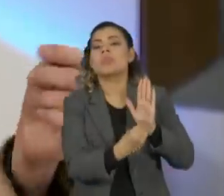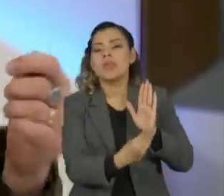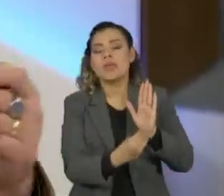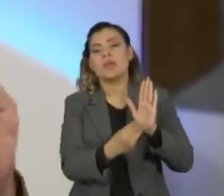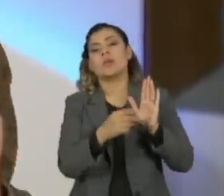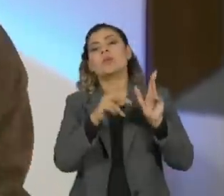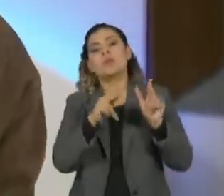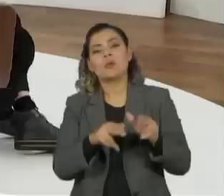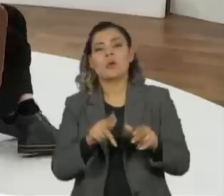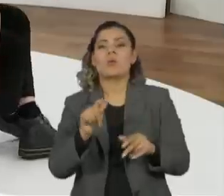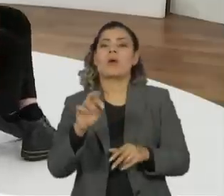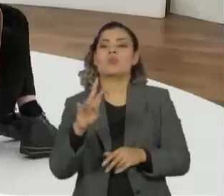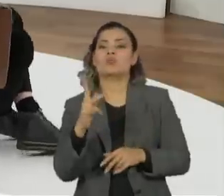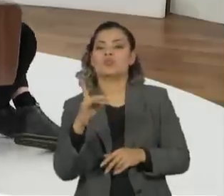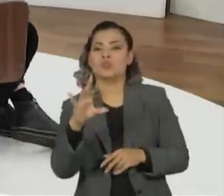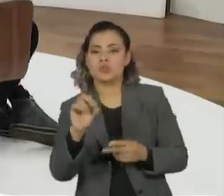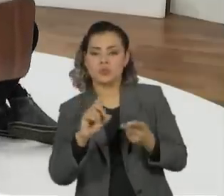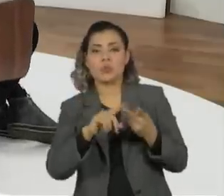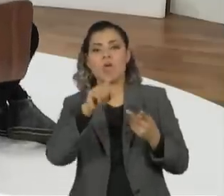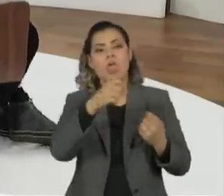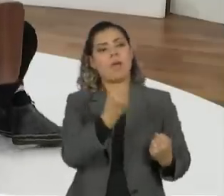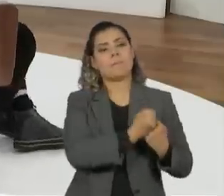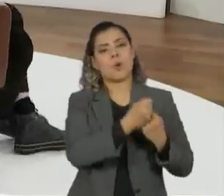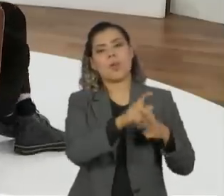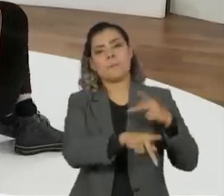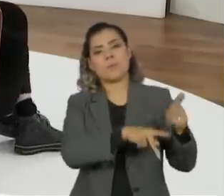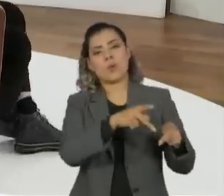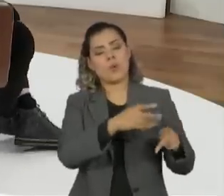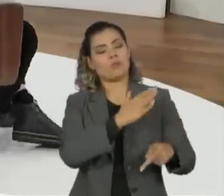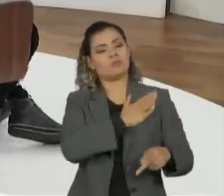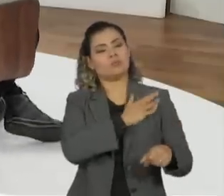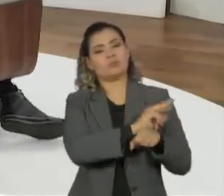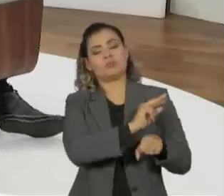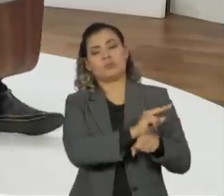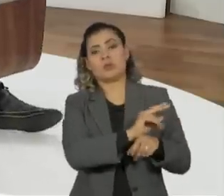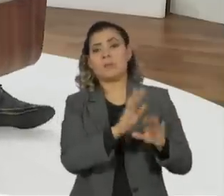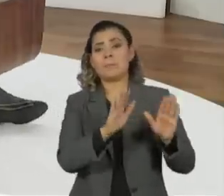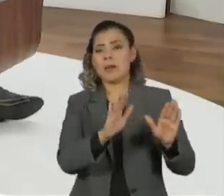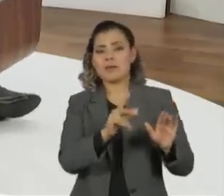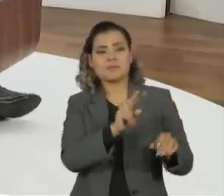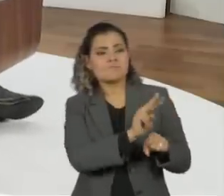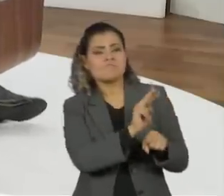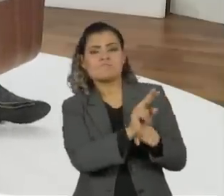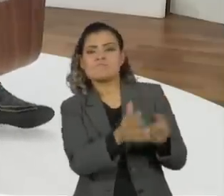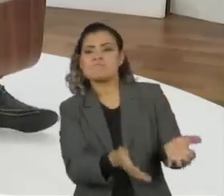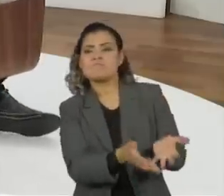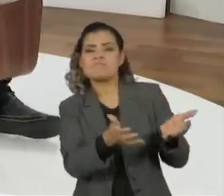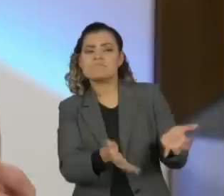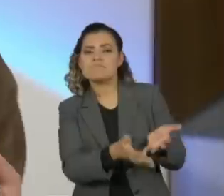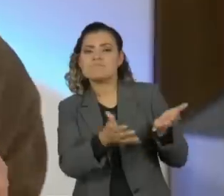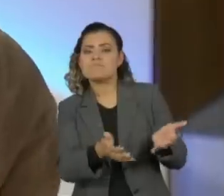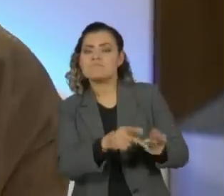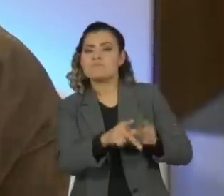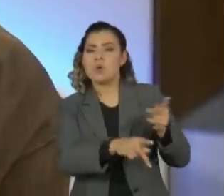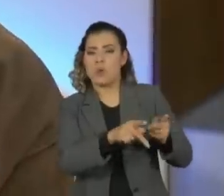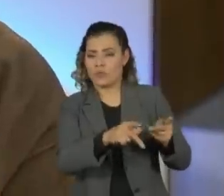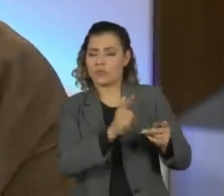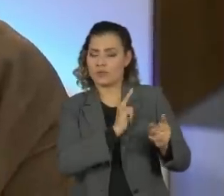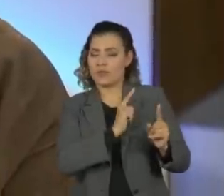Caldilho, que é o populista, que tanto de um lado quanto de outro, está lá provendo, servindo de uma maneira